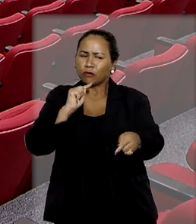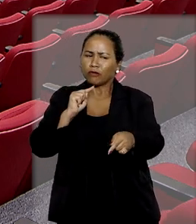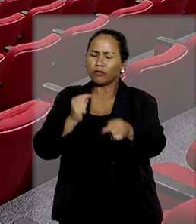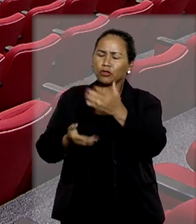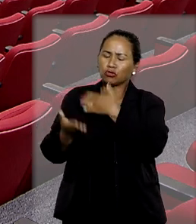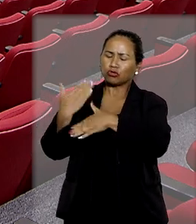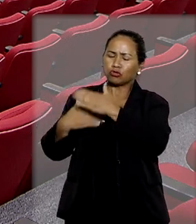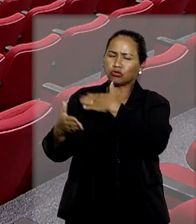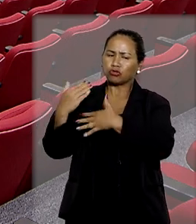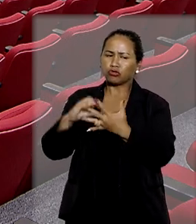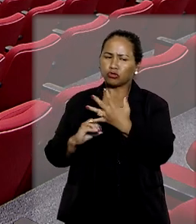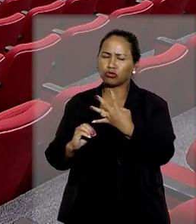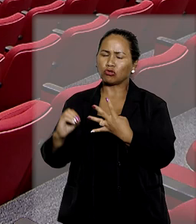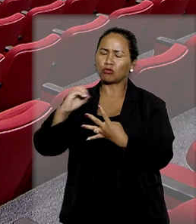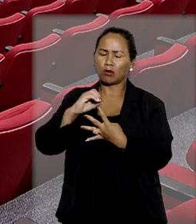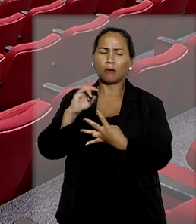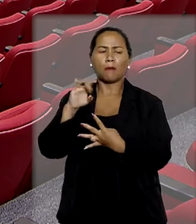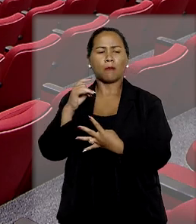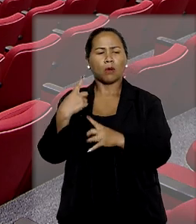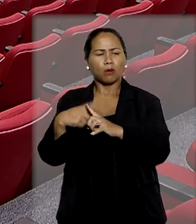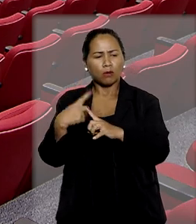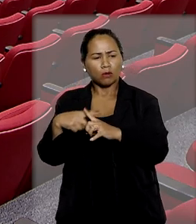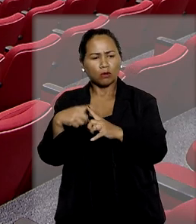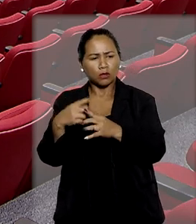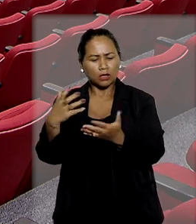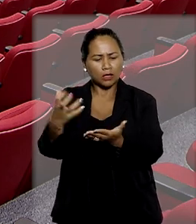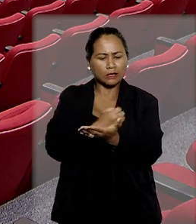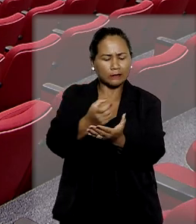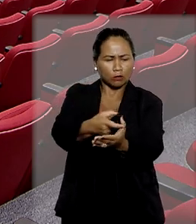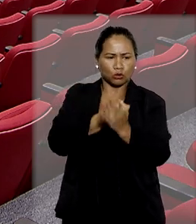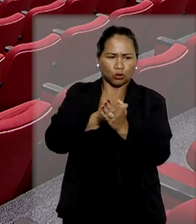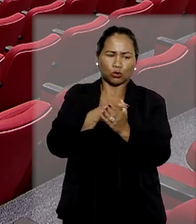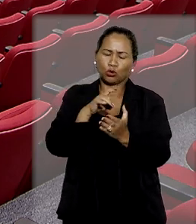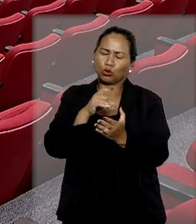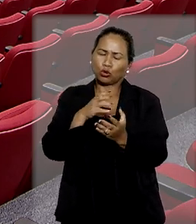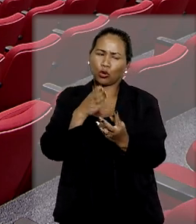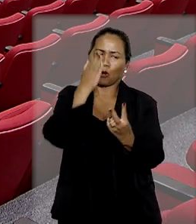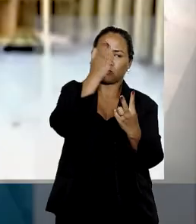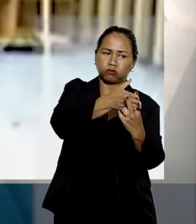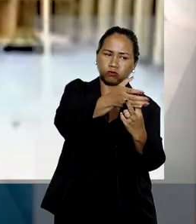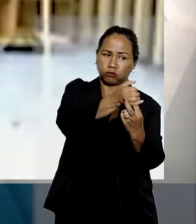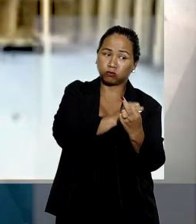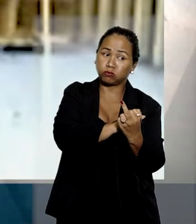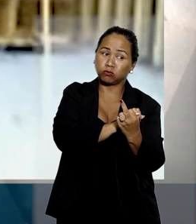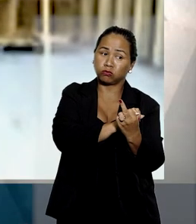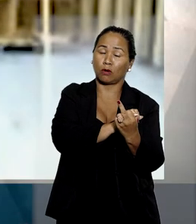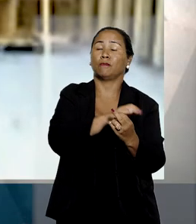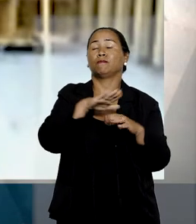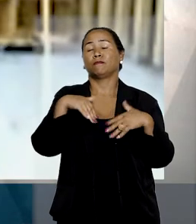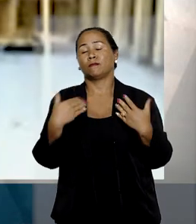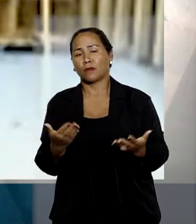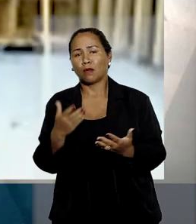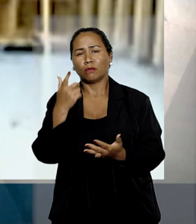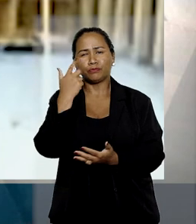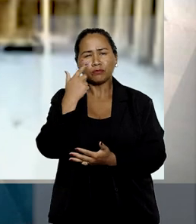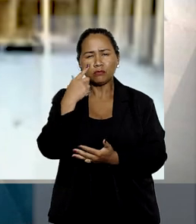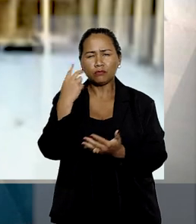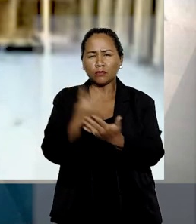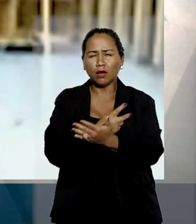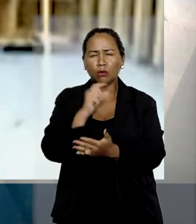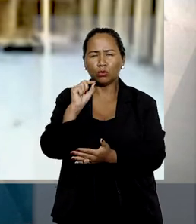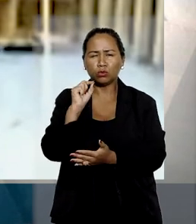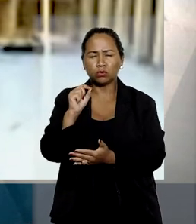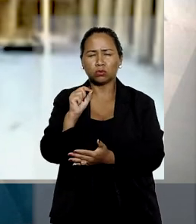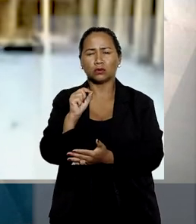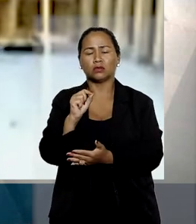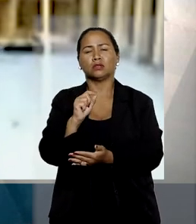terceira turma considerou que a penhora só incide sobre a cota parte do executado. Ao mencionar o julgamento em incidente de